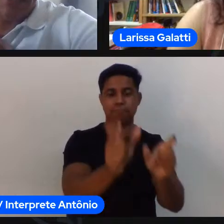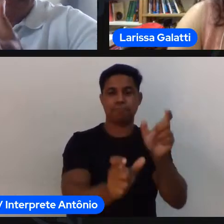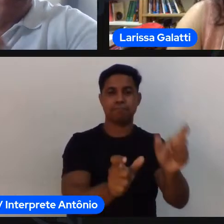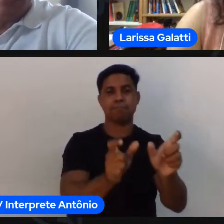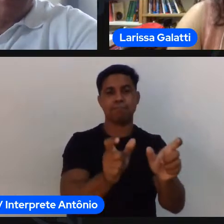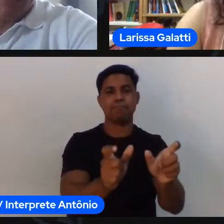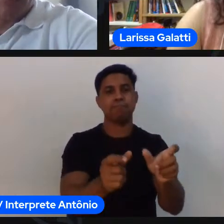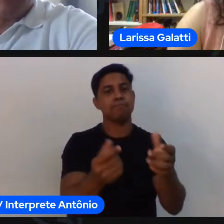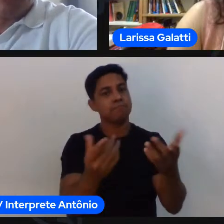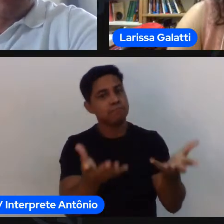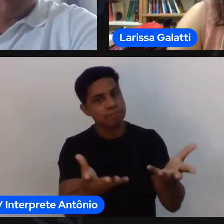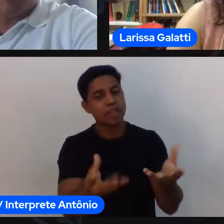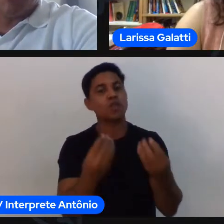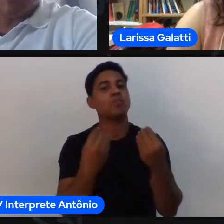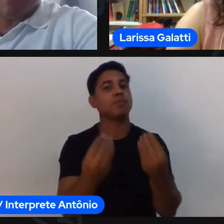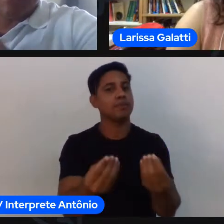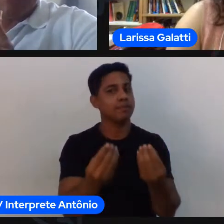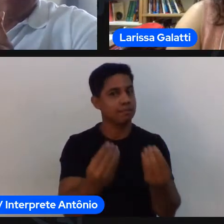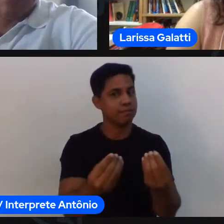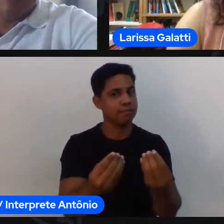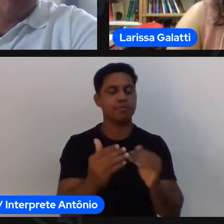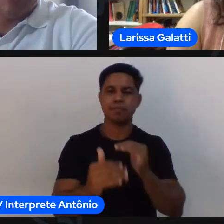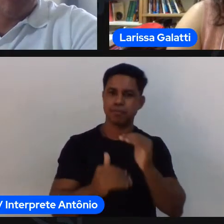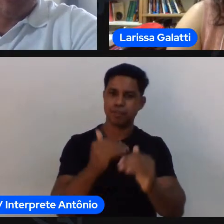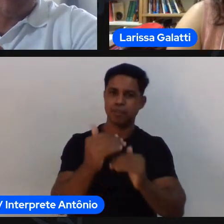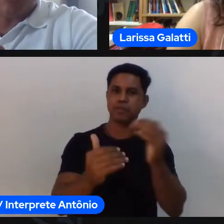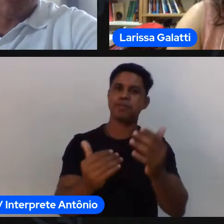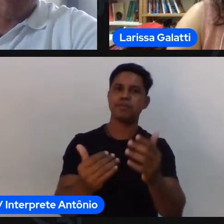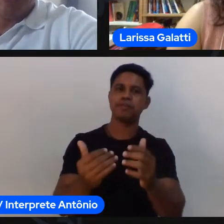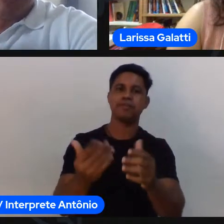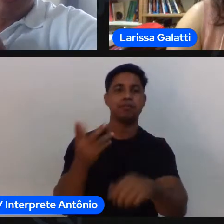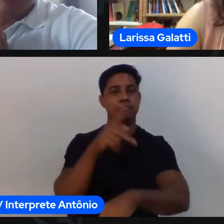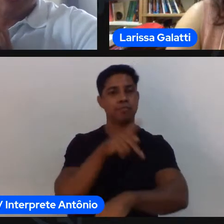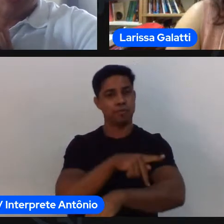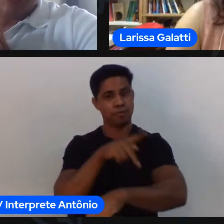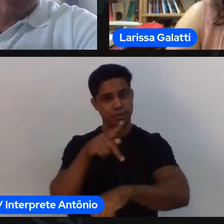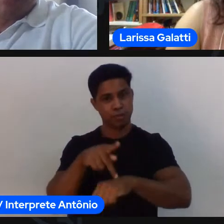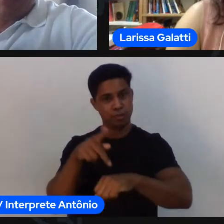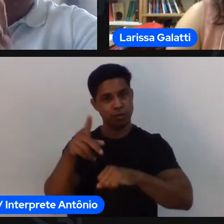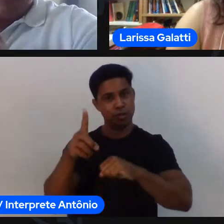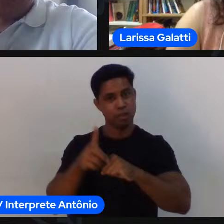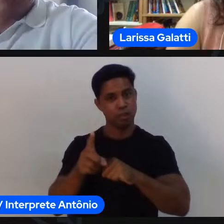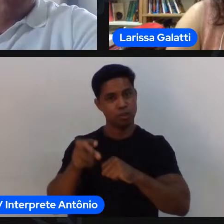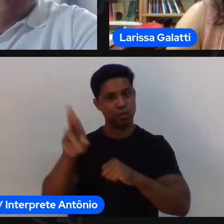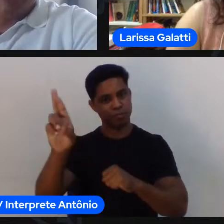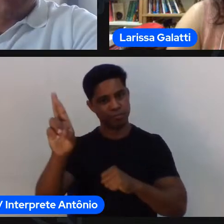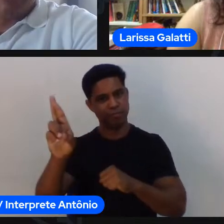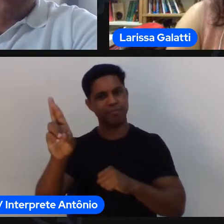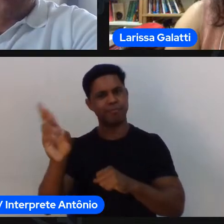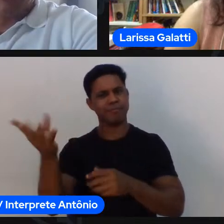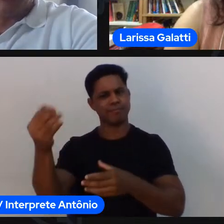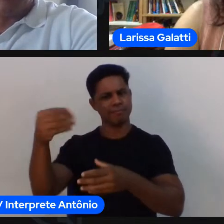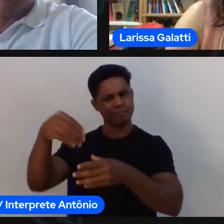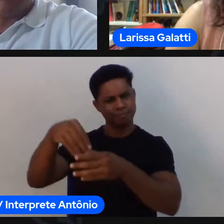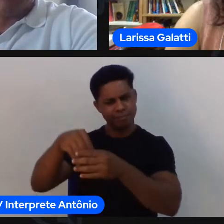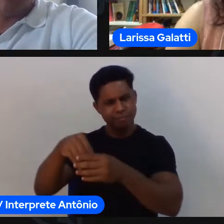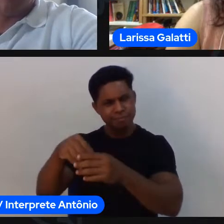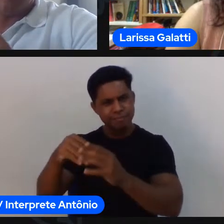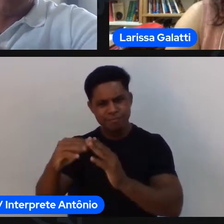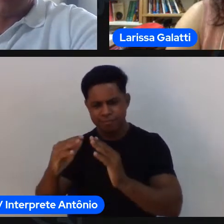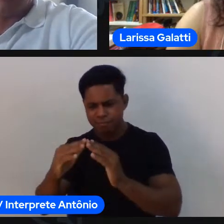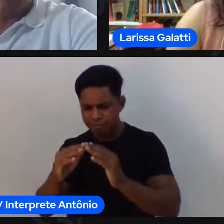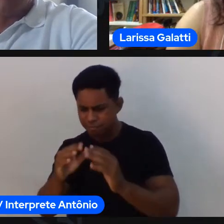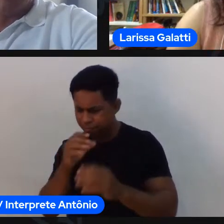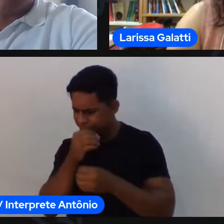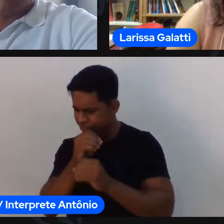o adianta a professora doutora Larissa ir lá dentro do laboratório desenvolver PN pesquisas e estudos e a